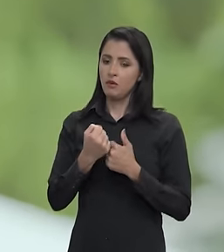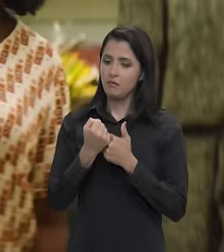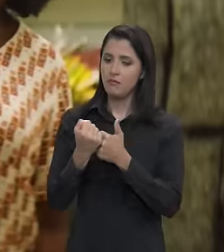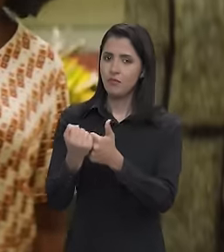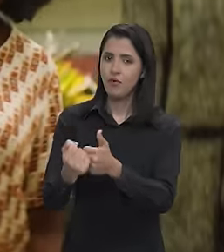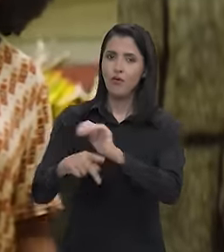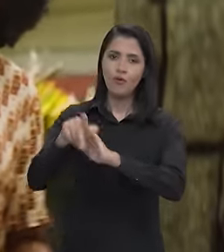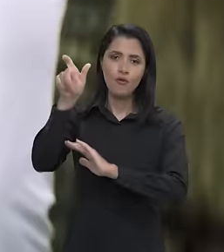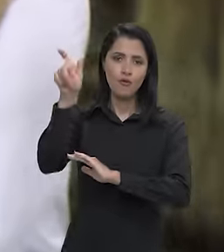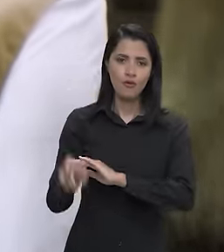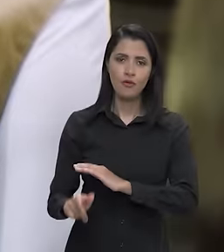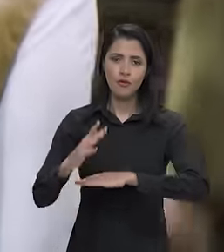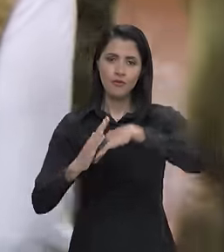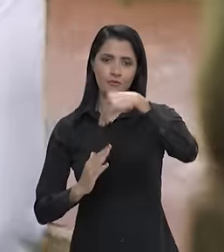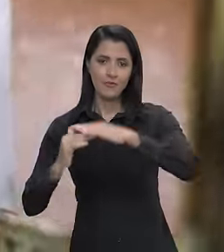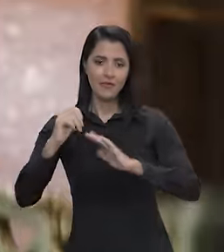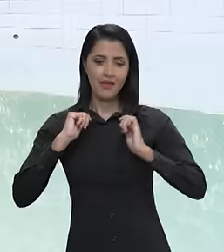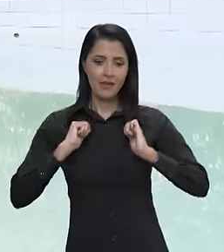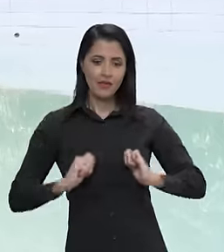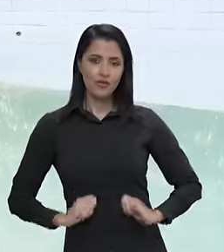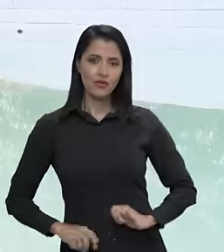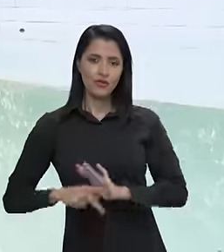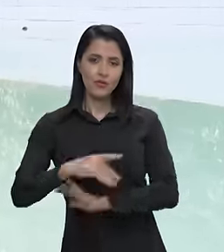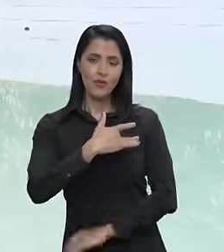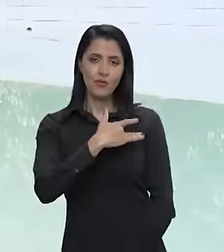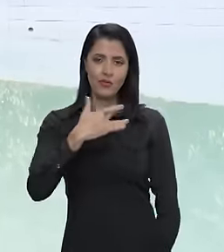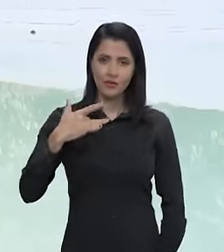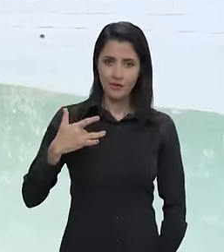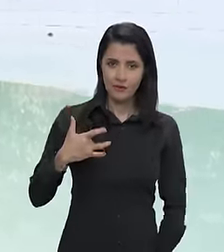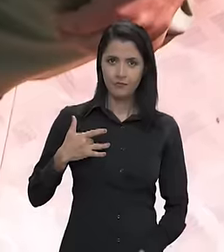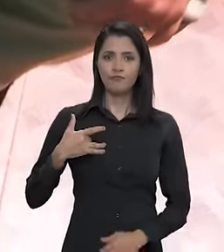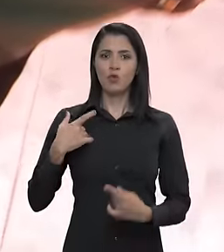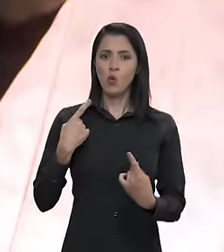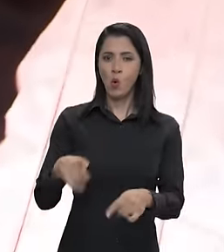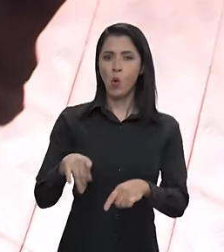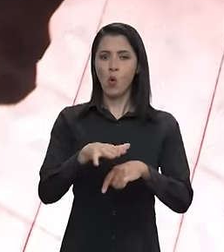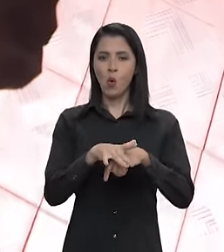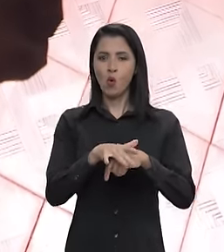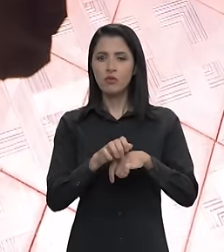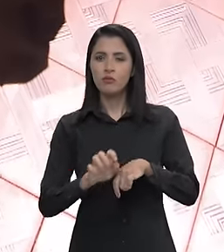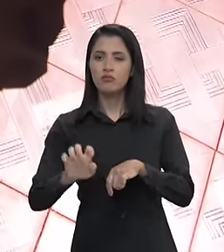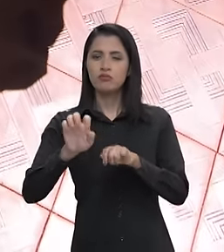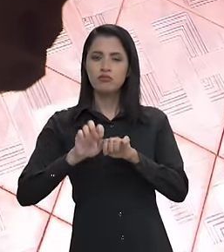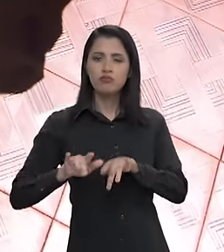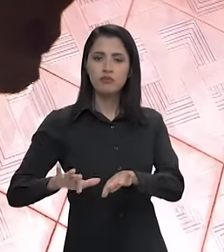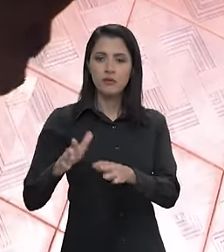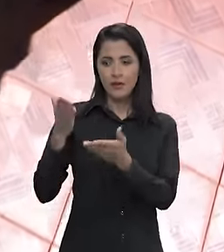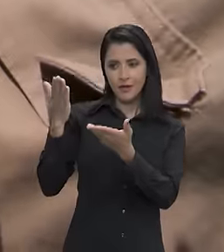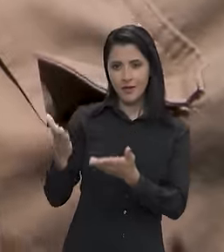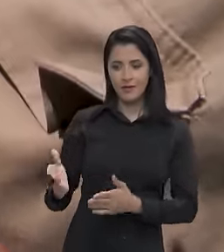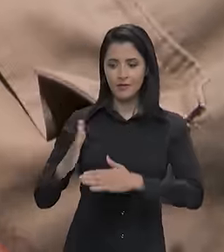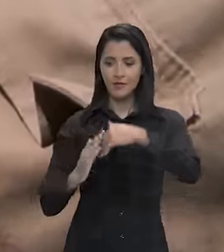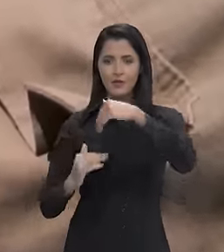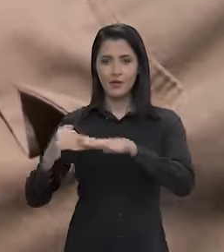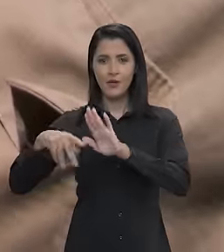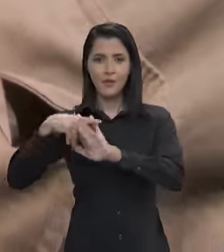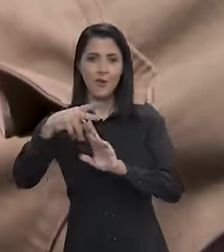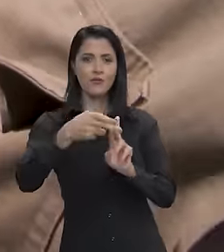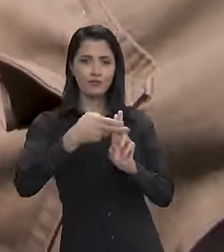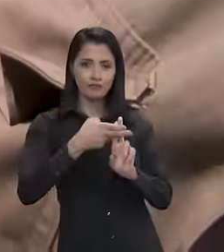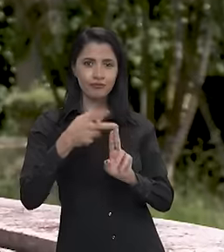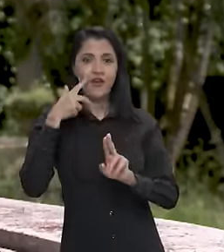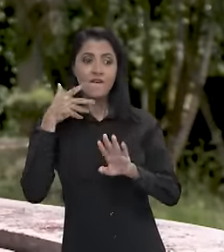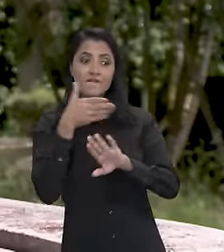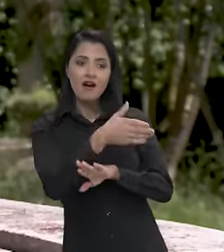conte com o trabalho fundamental dos agentes de combate às endemias. Esses profissionais do SUS